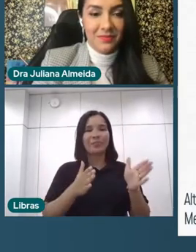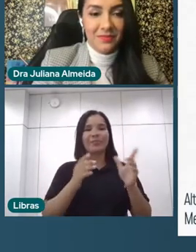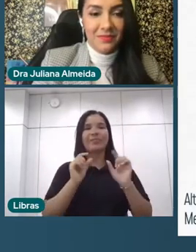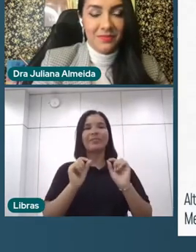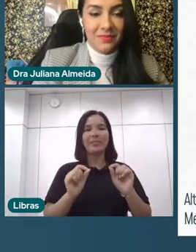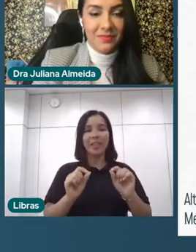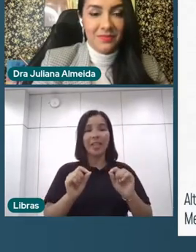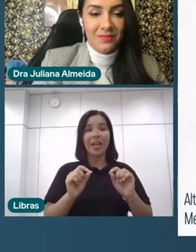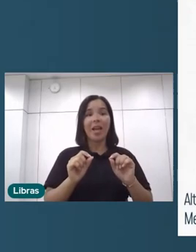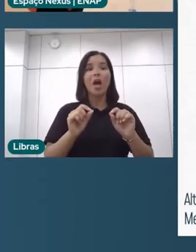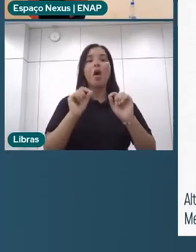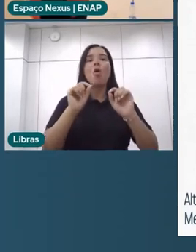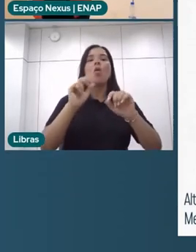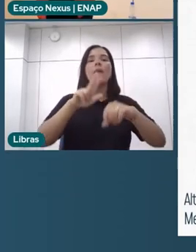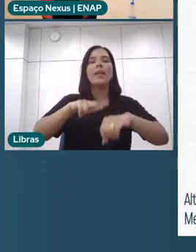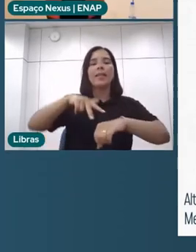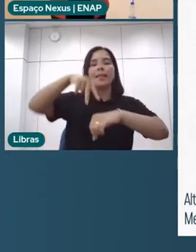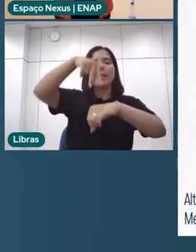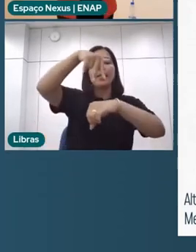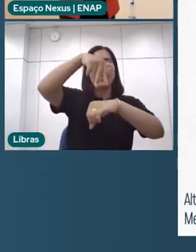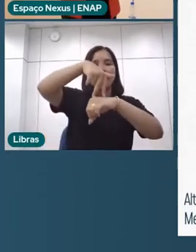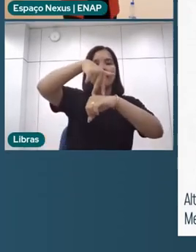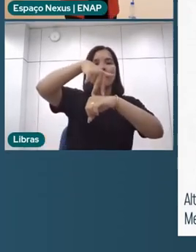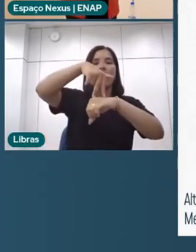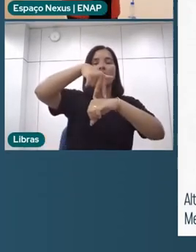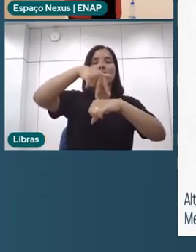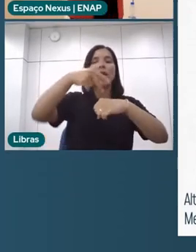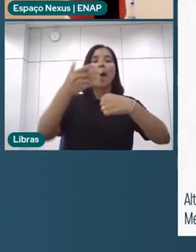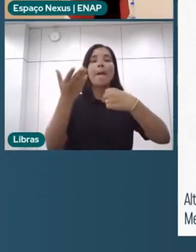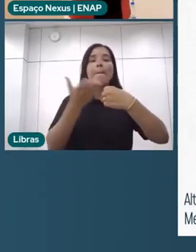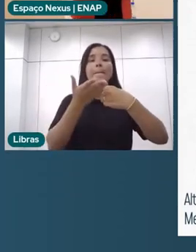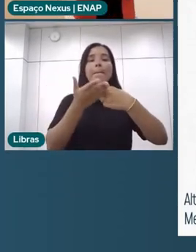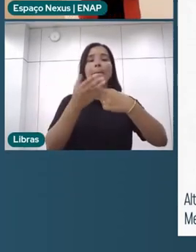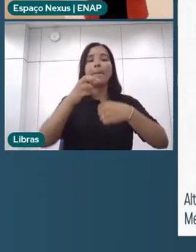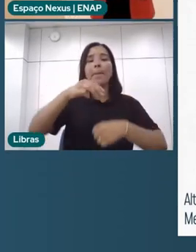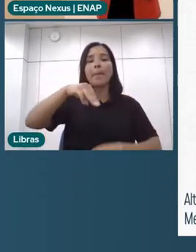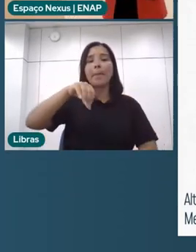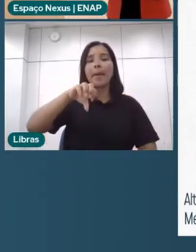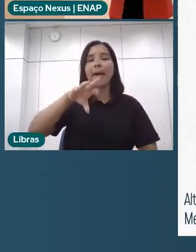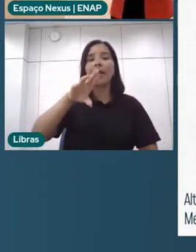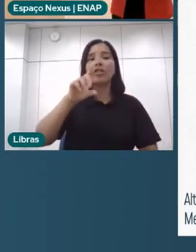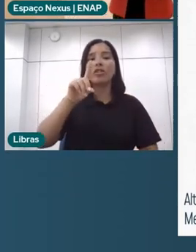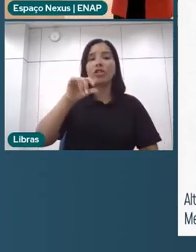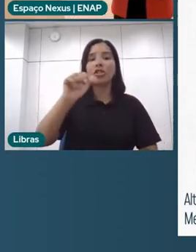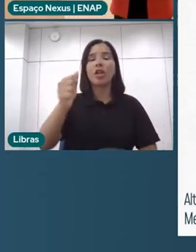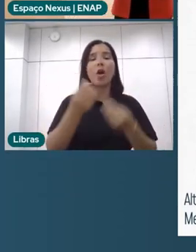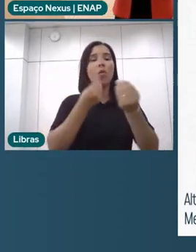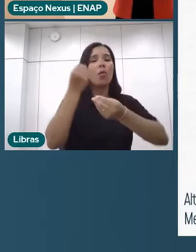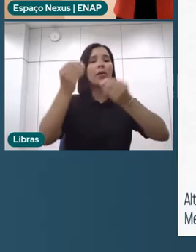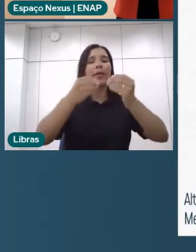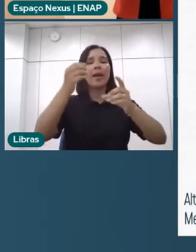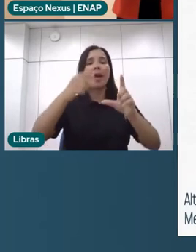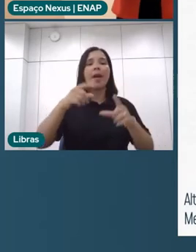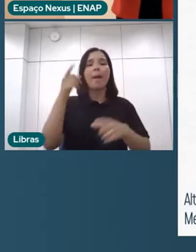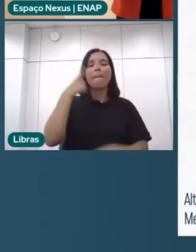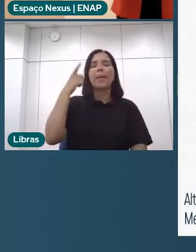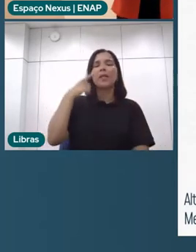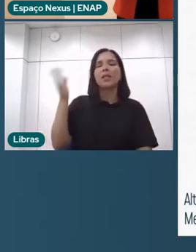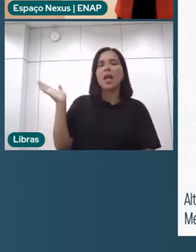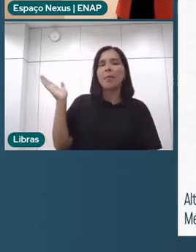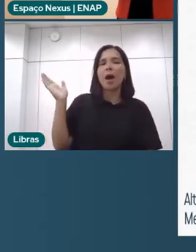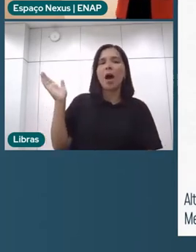está chamando de alta liderança e média liderança, né? A alta liderança aqui é dos níveis antigos, DS, né, 5,